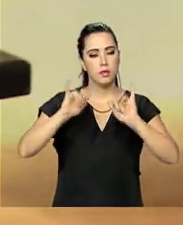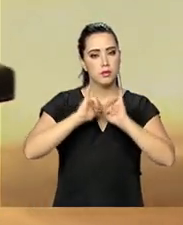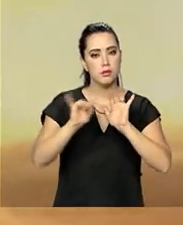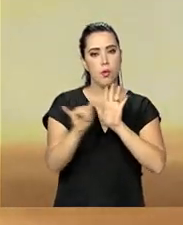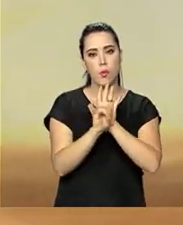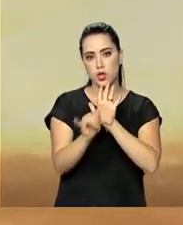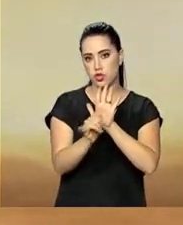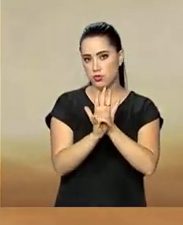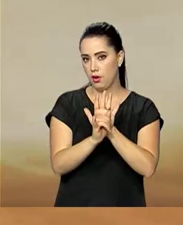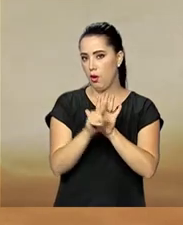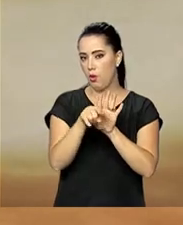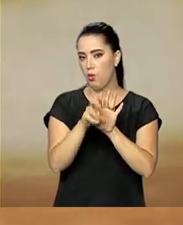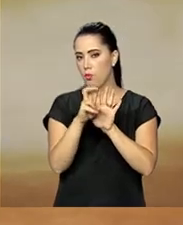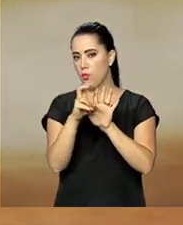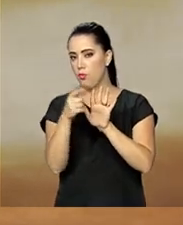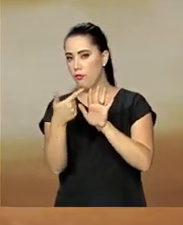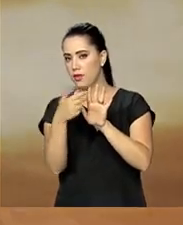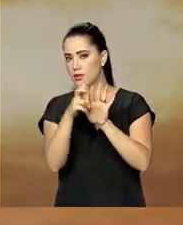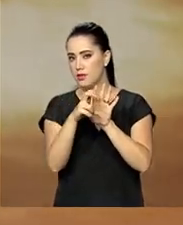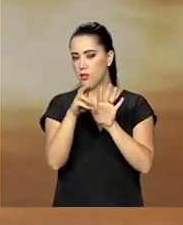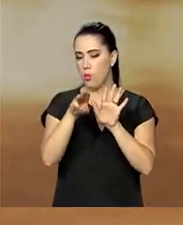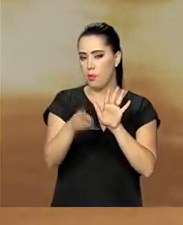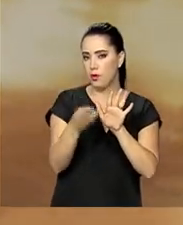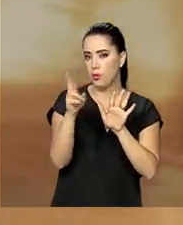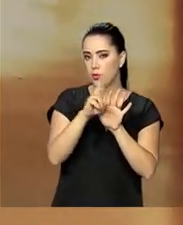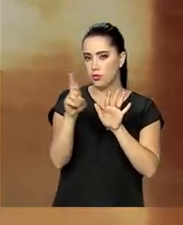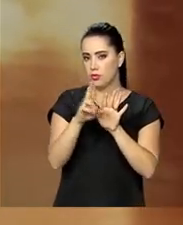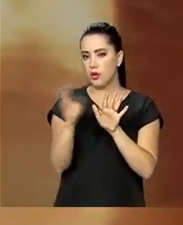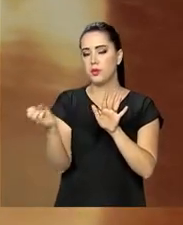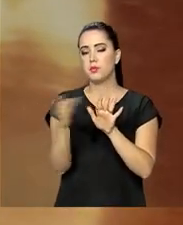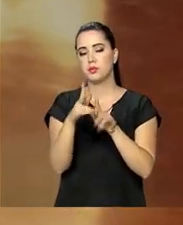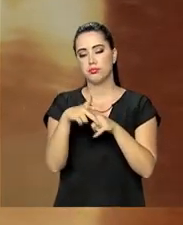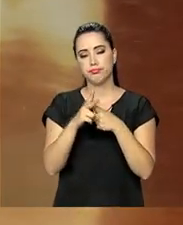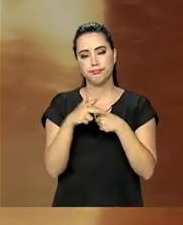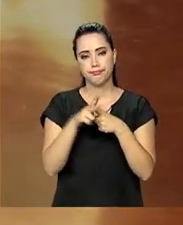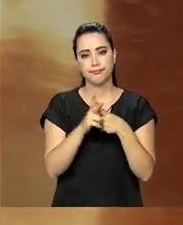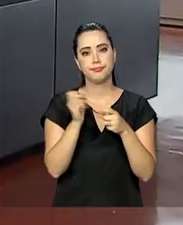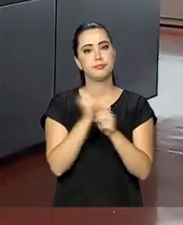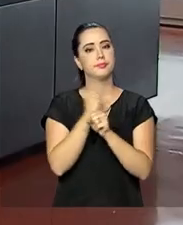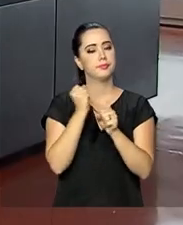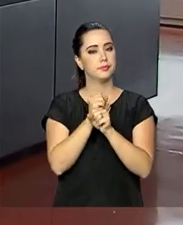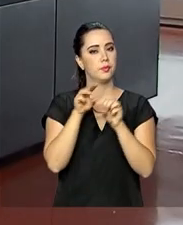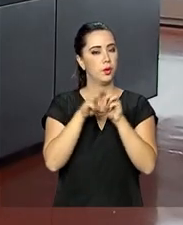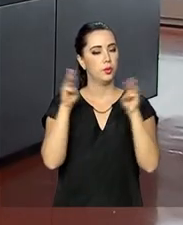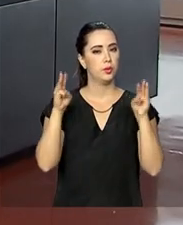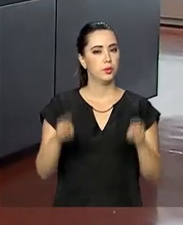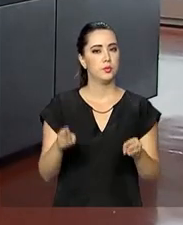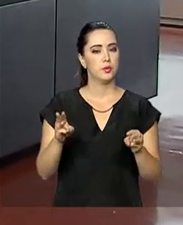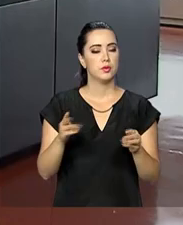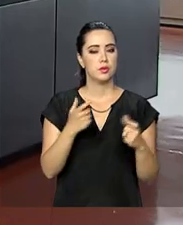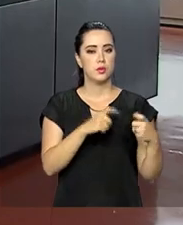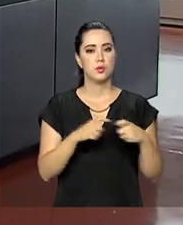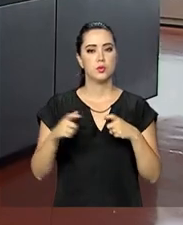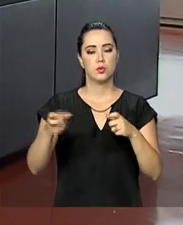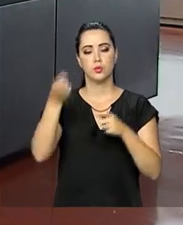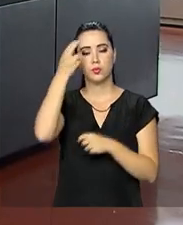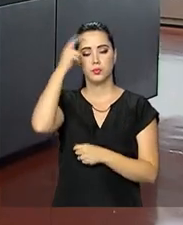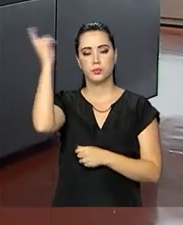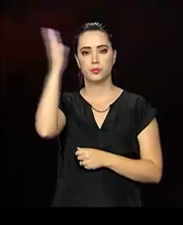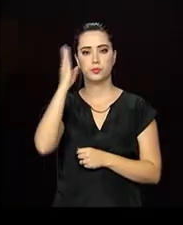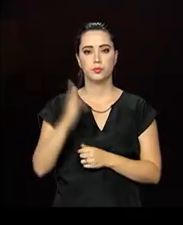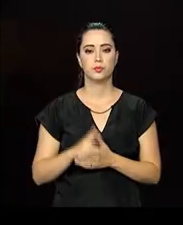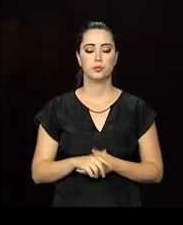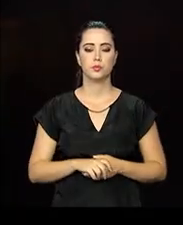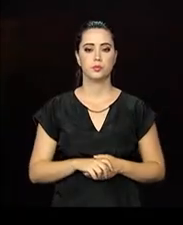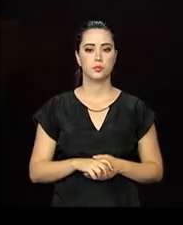um edital no valor de 25 milhões de reais para modernizar as instalações dos museus e instituições de cultura no Brasil.